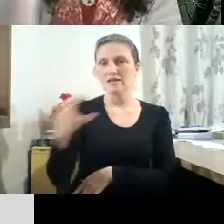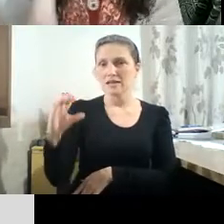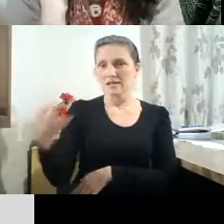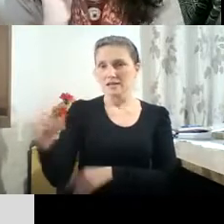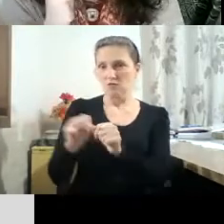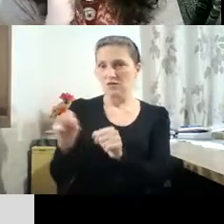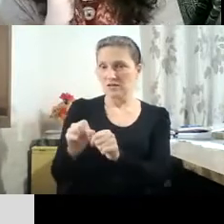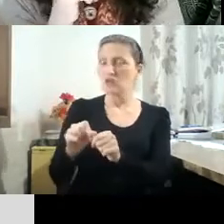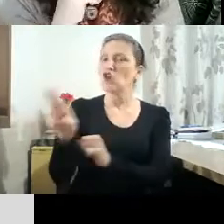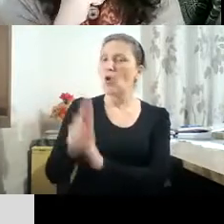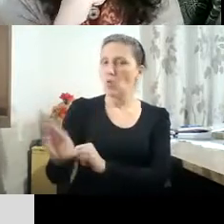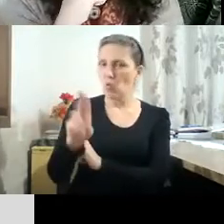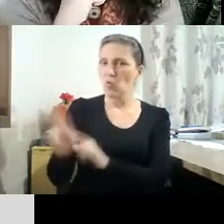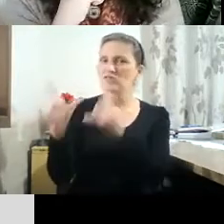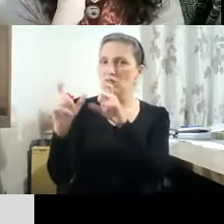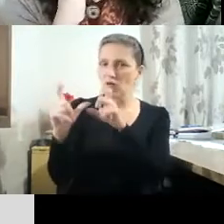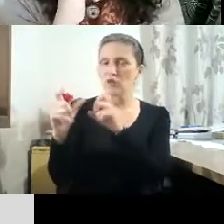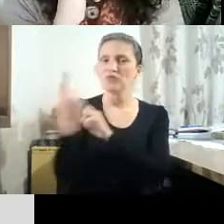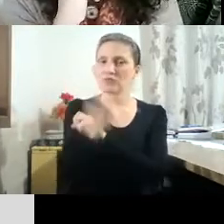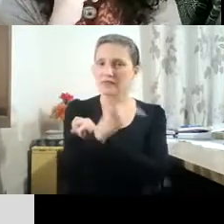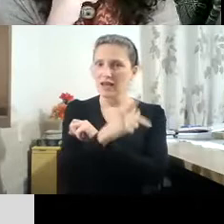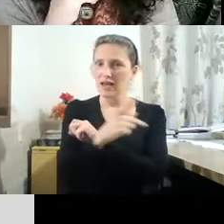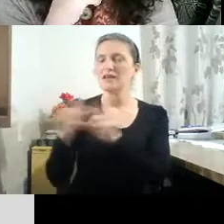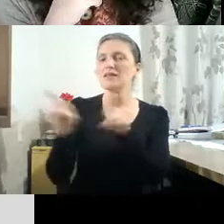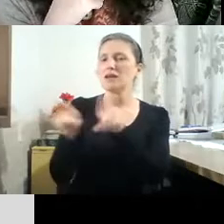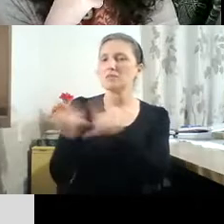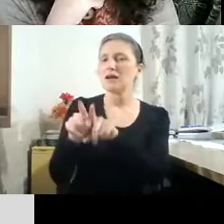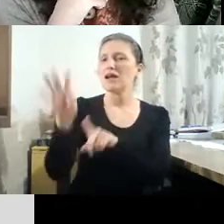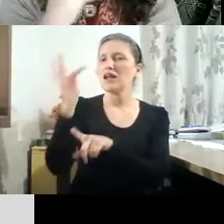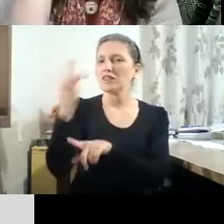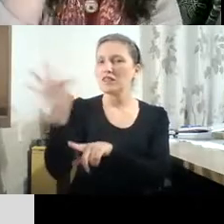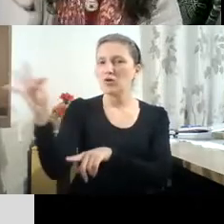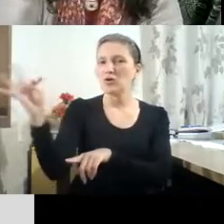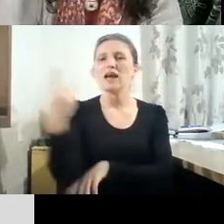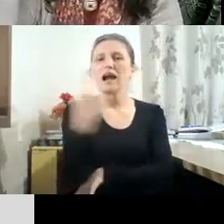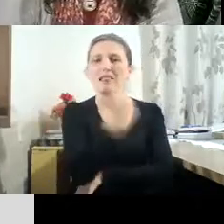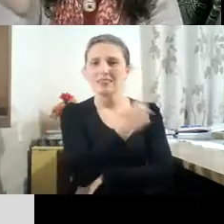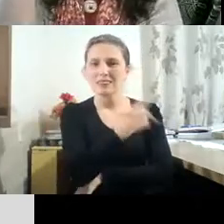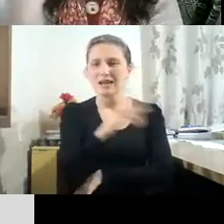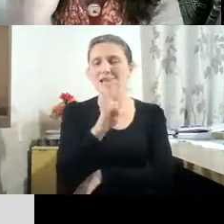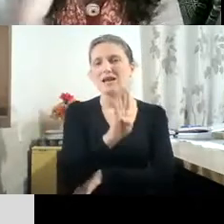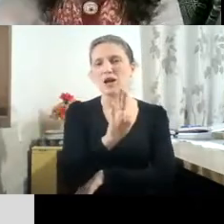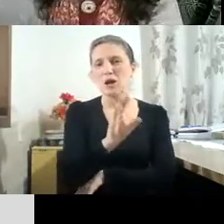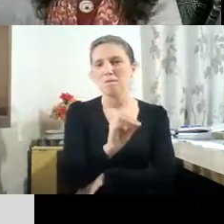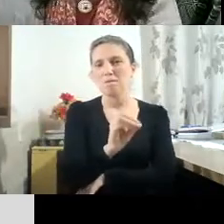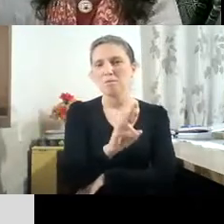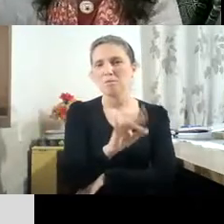esse teórico Boris circula e faz parte da nossa trajetória e faz parte da nossa